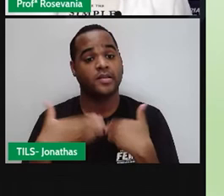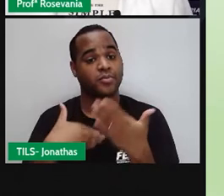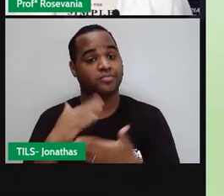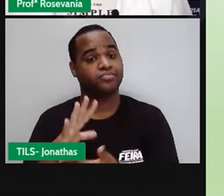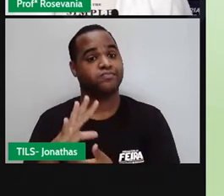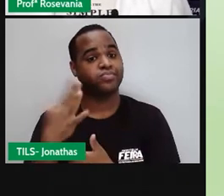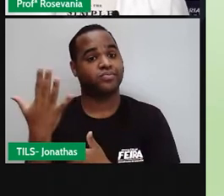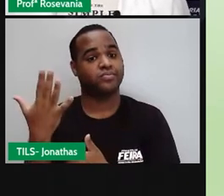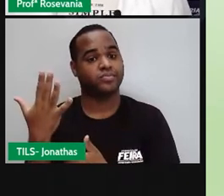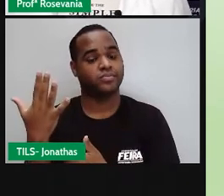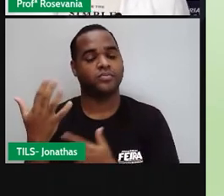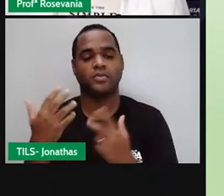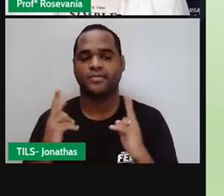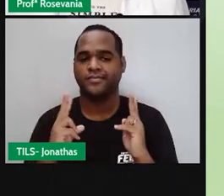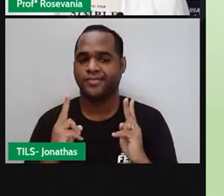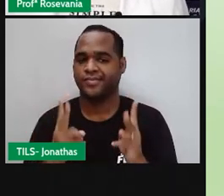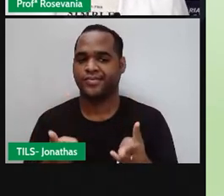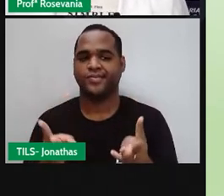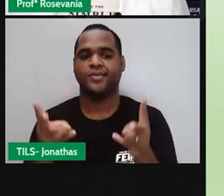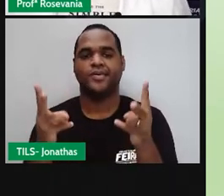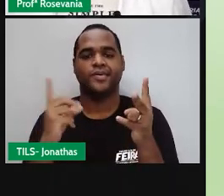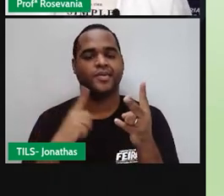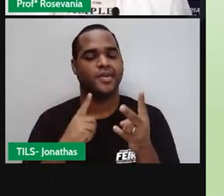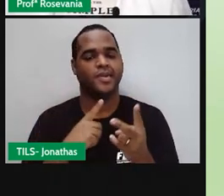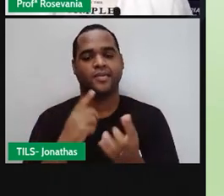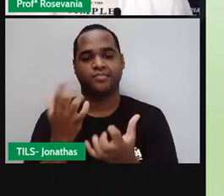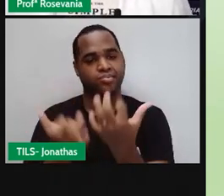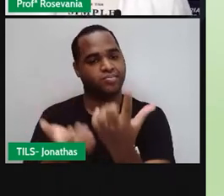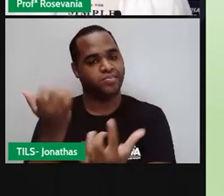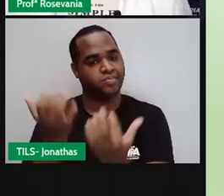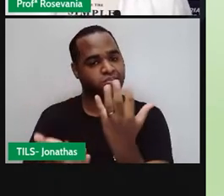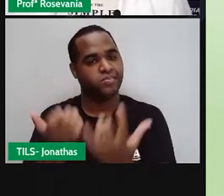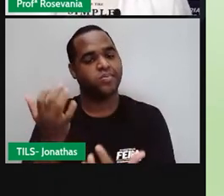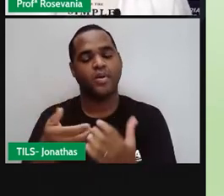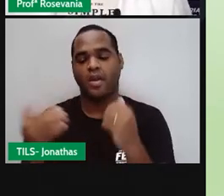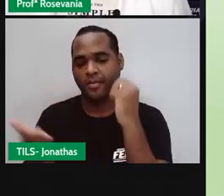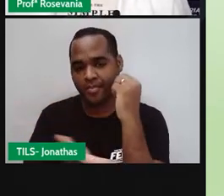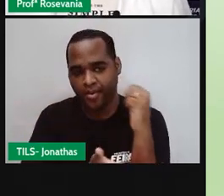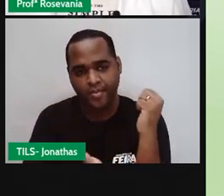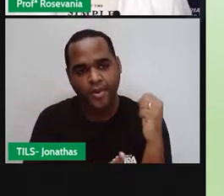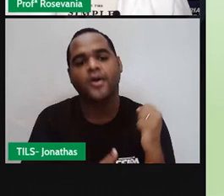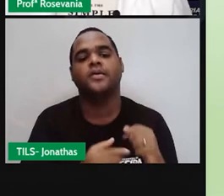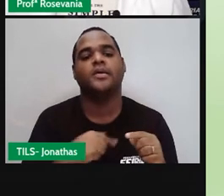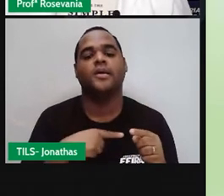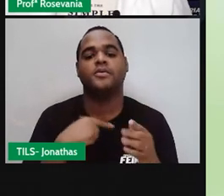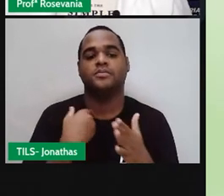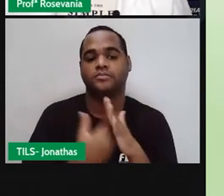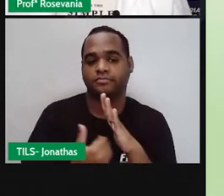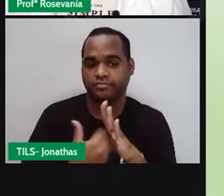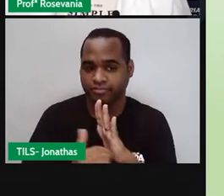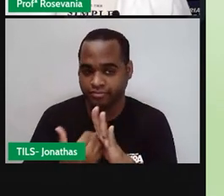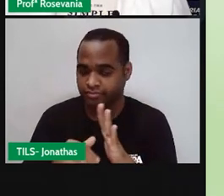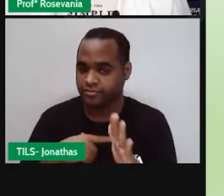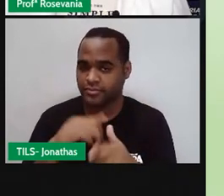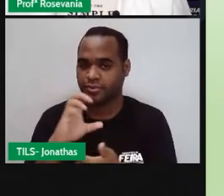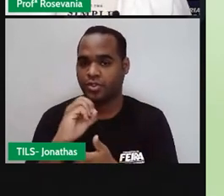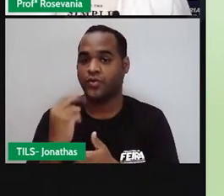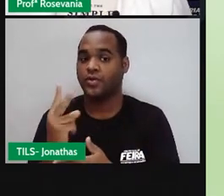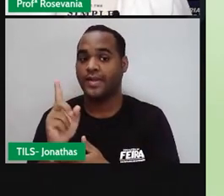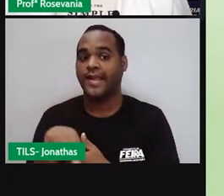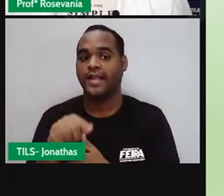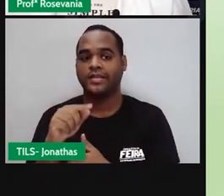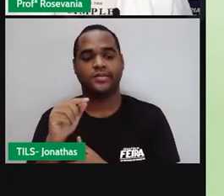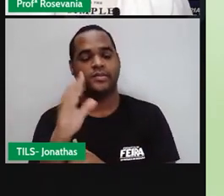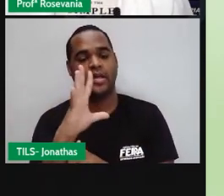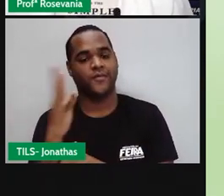continuando esse desmatamento, continuando essas queimadas, eu, mais uma vez, vou perdendo esse estoque de carbono, que as árvores